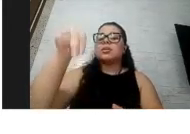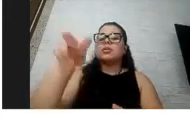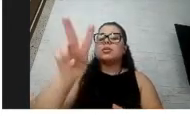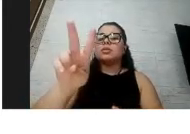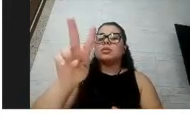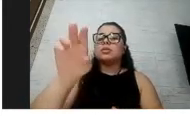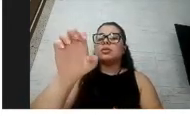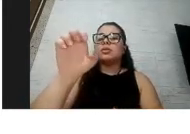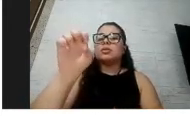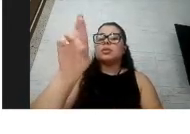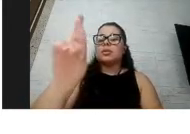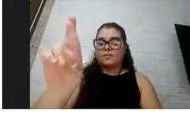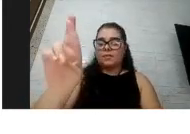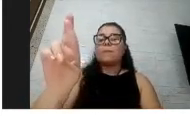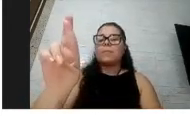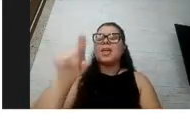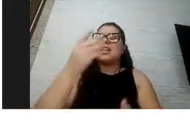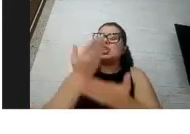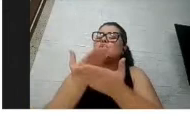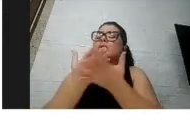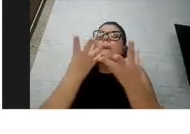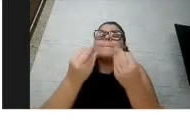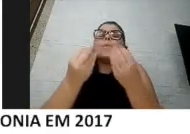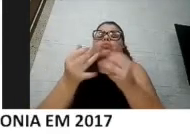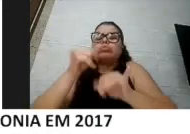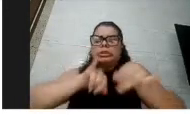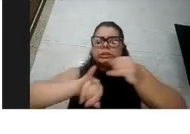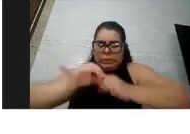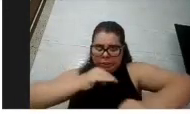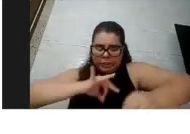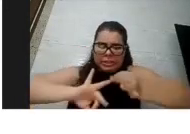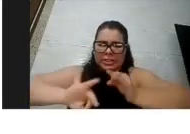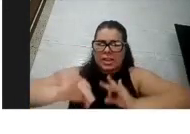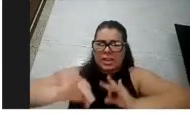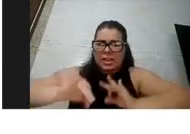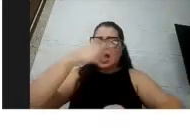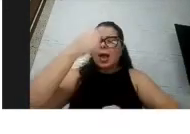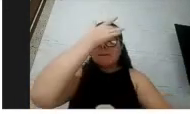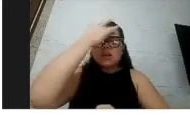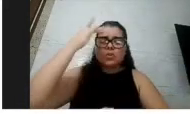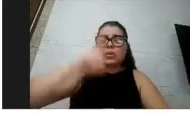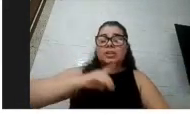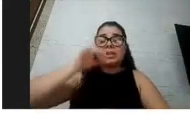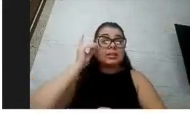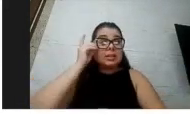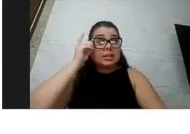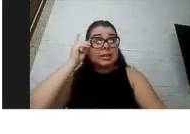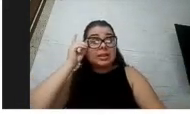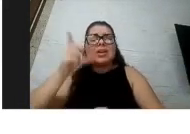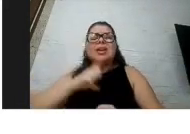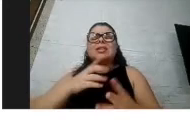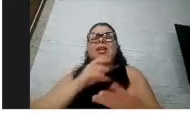imunológica das pessoas com síndrome de Down e ele tem vários estudos relacionados a